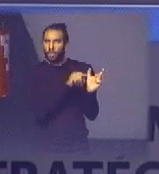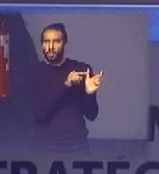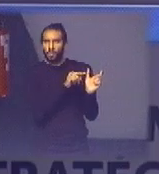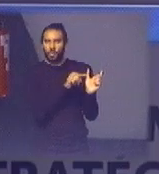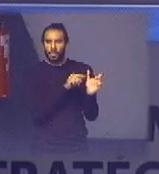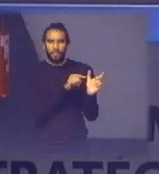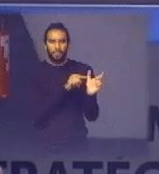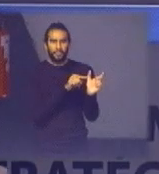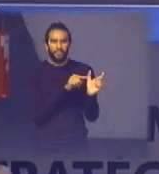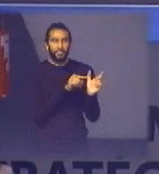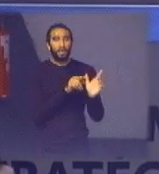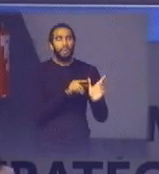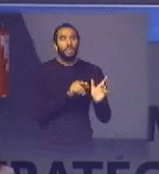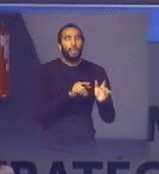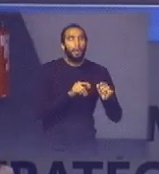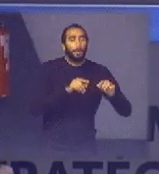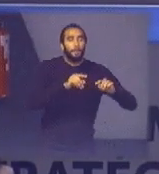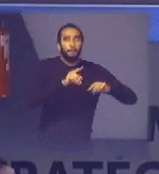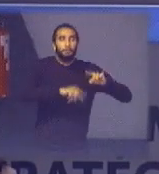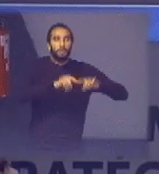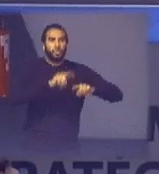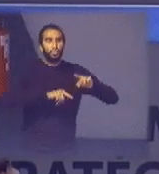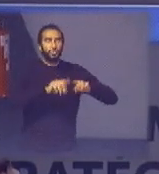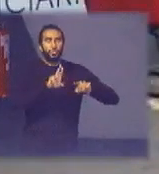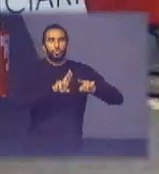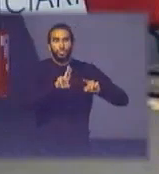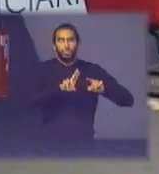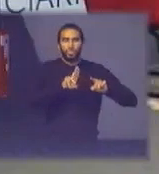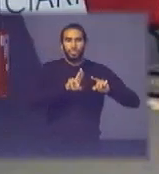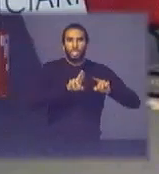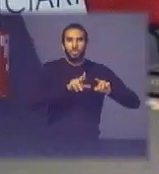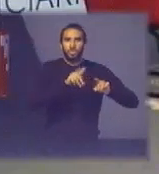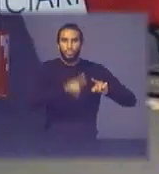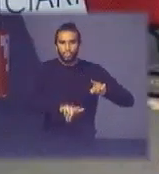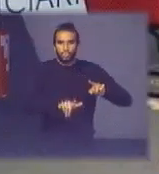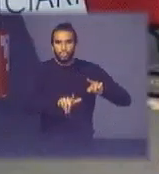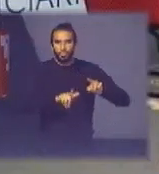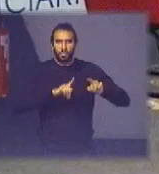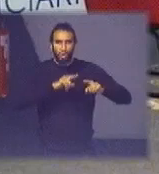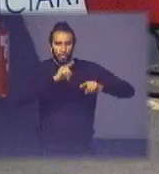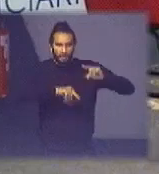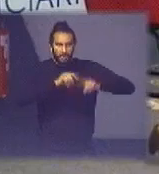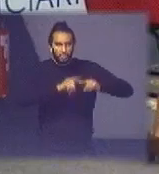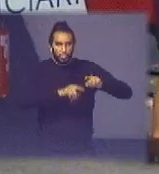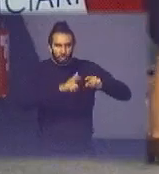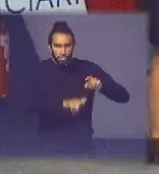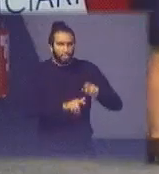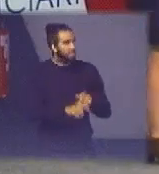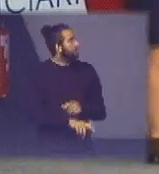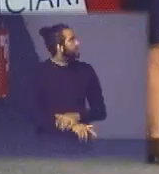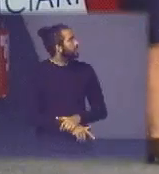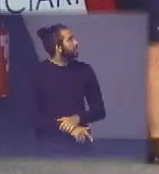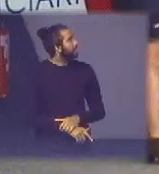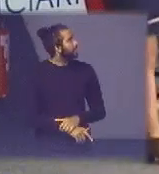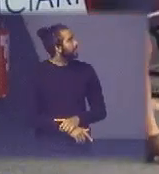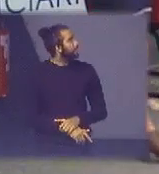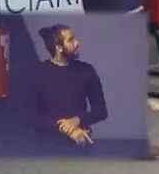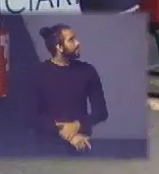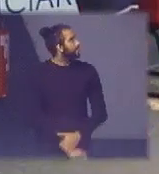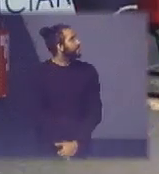voltando como matéria-prima como matéria-prima secundária como insumo é um dos focos da nossa pesquisa próximo mais um por favor